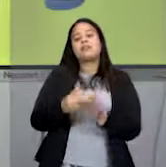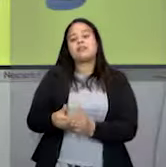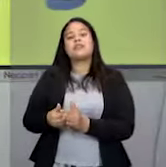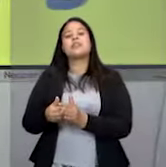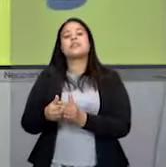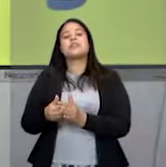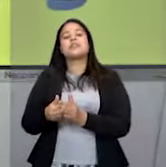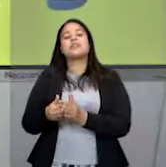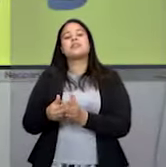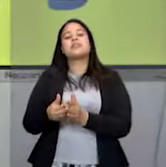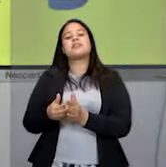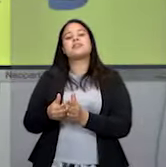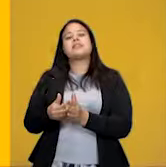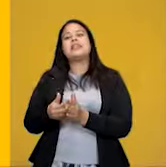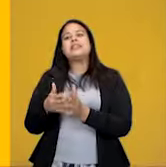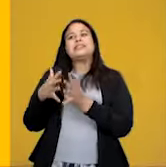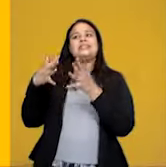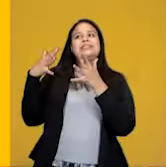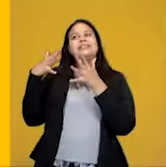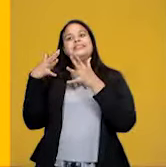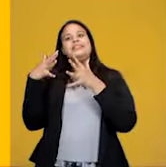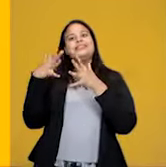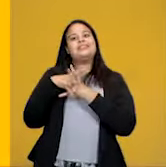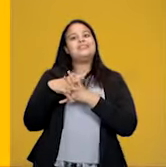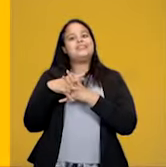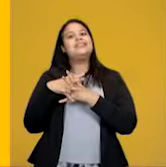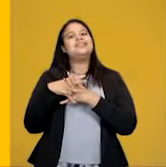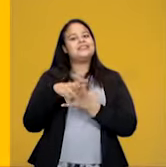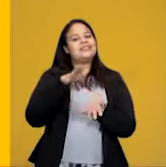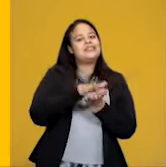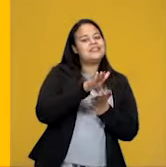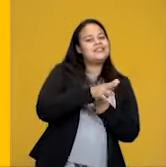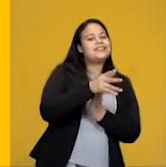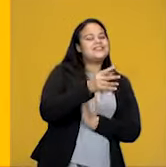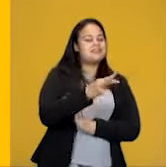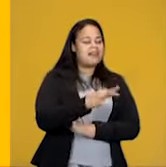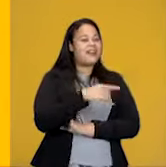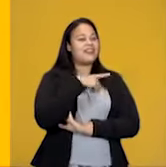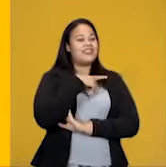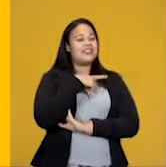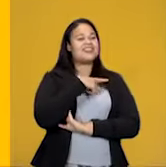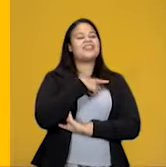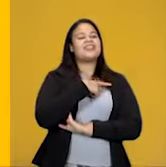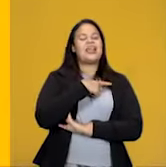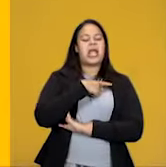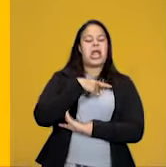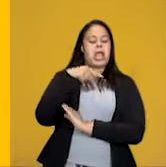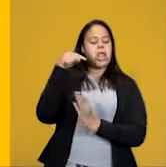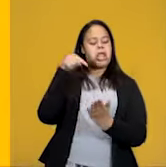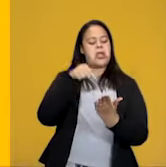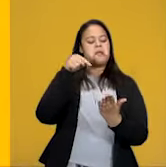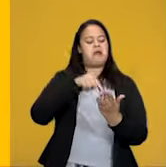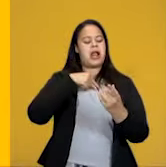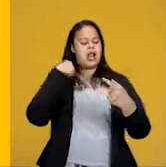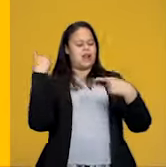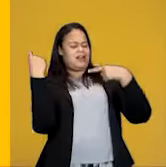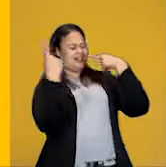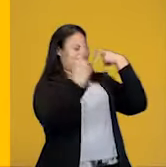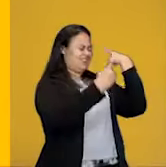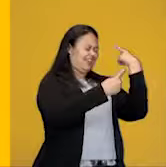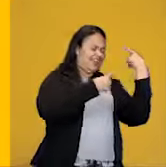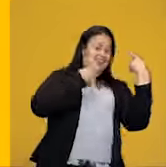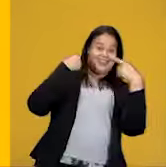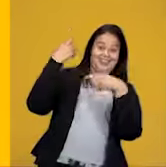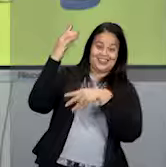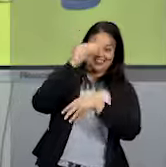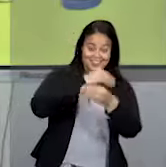partitura mais complicada. E no pet de vocês, ainda coloquei uma assim, Louca. Que, na